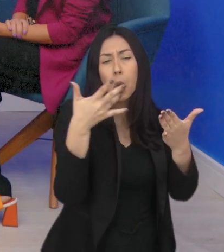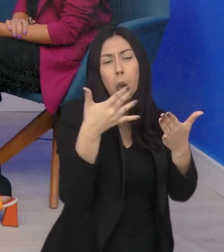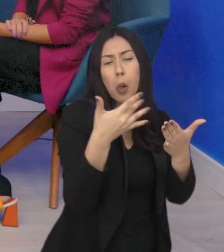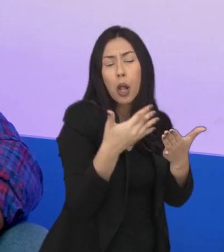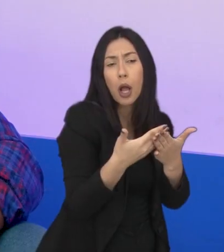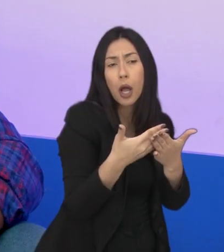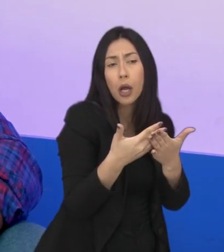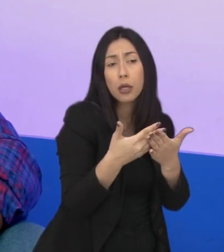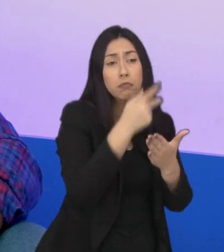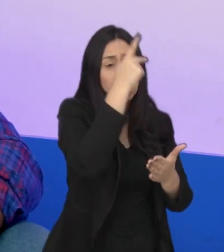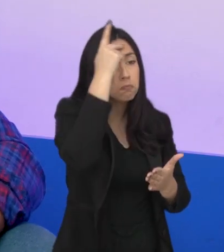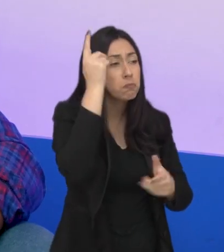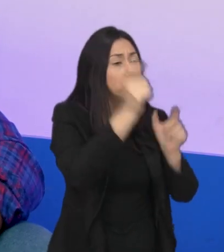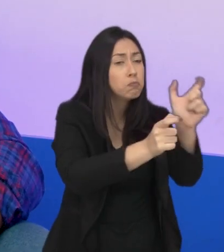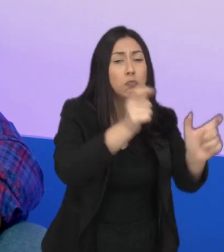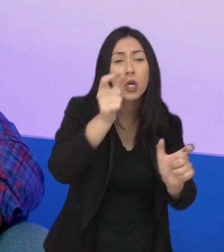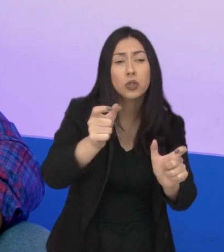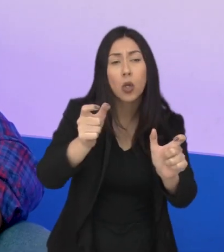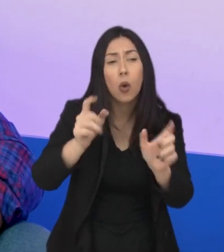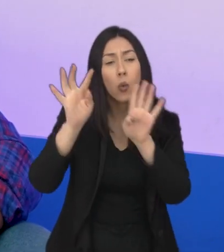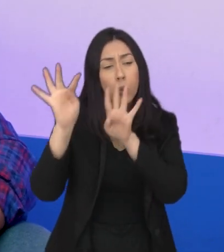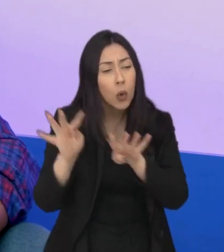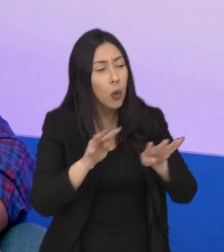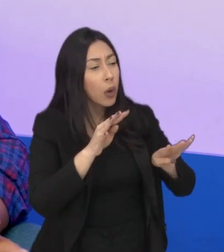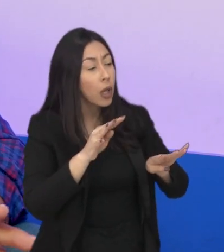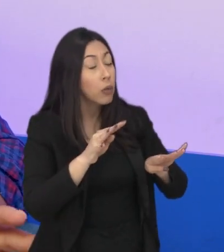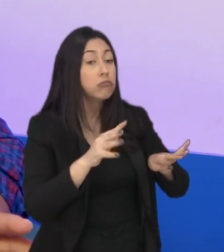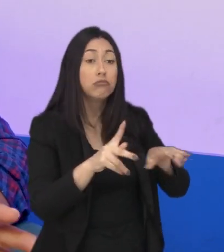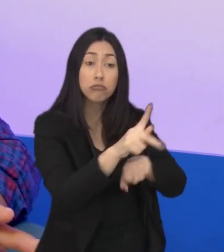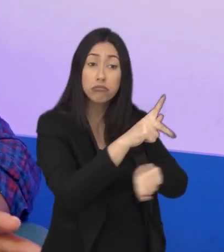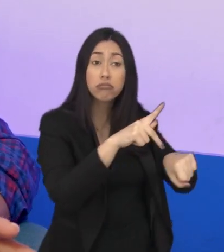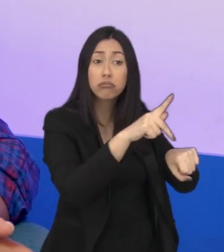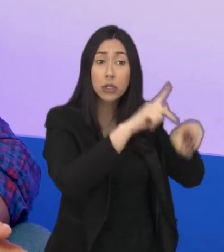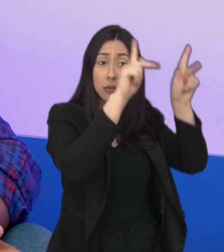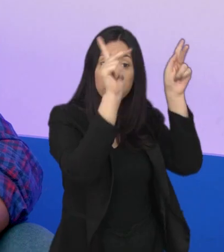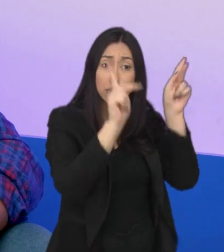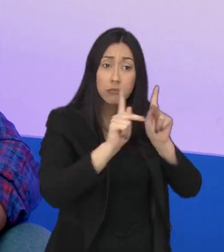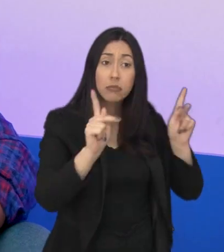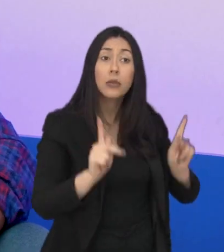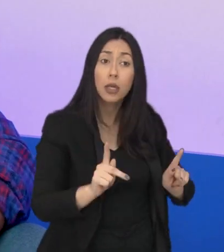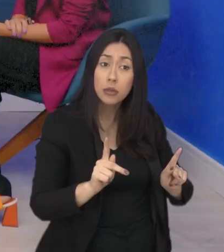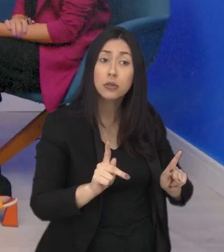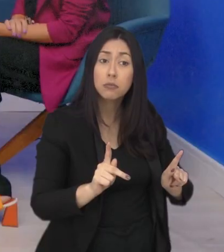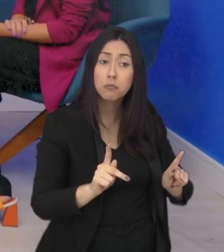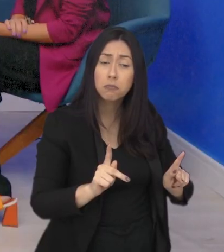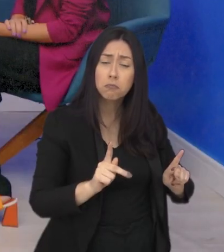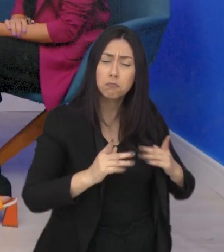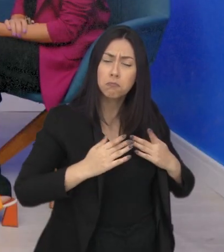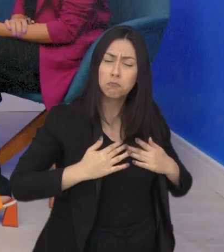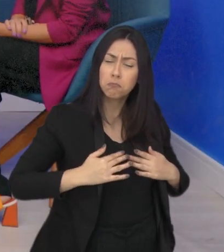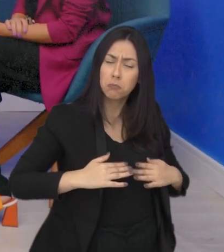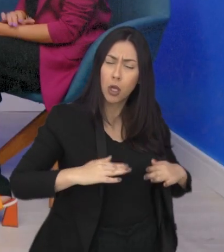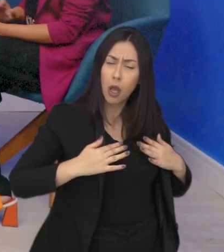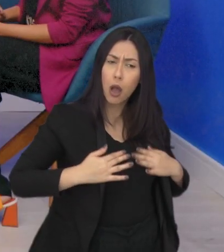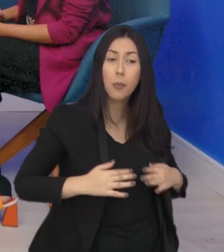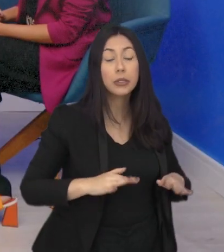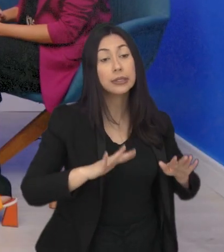é visto, assim, no plano internacional como um país de paz, né? De paz. E ele